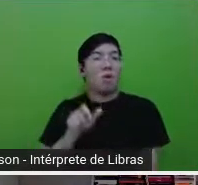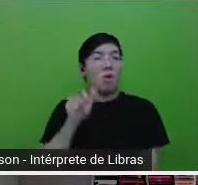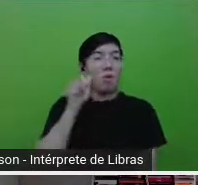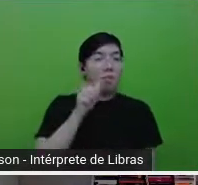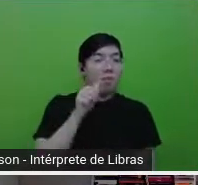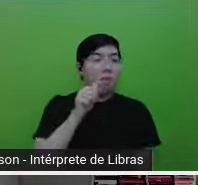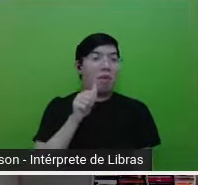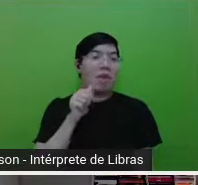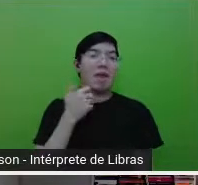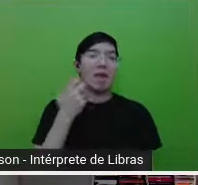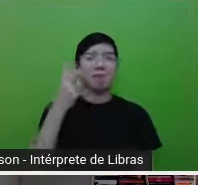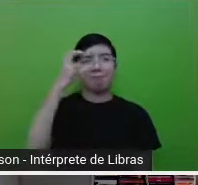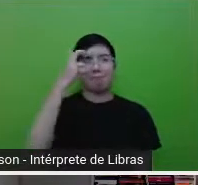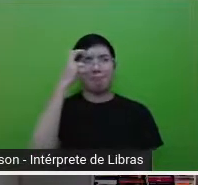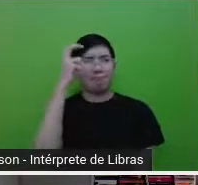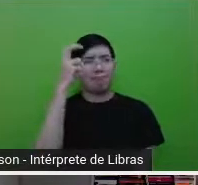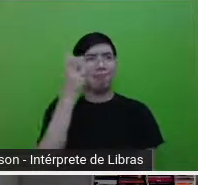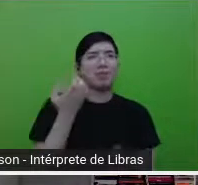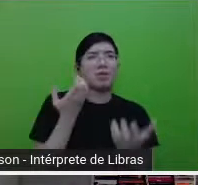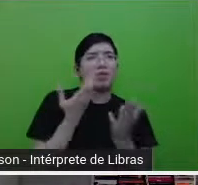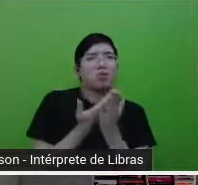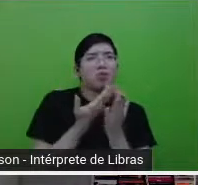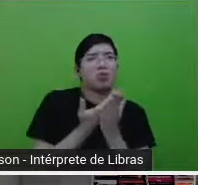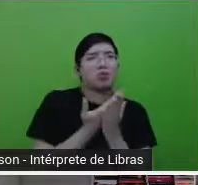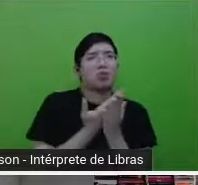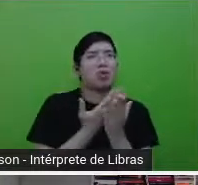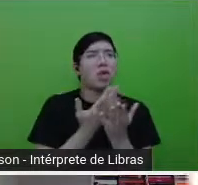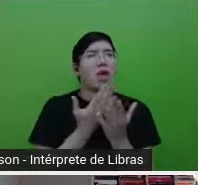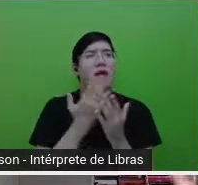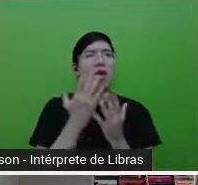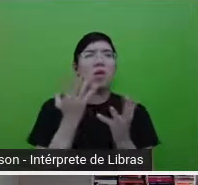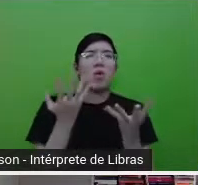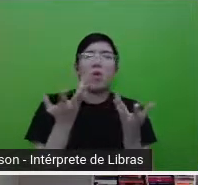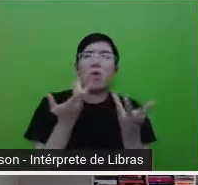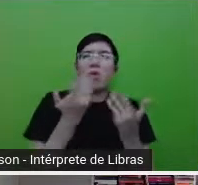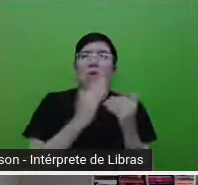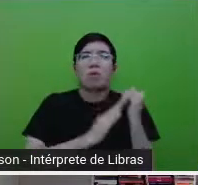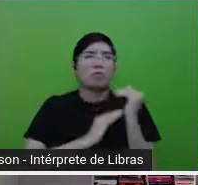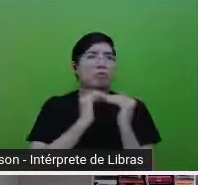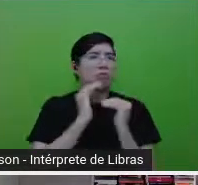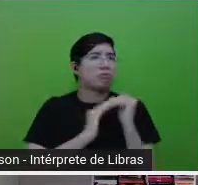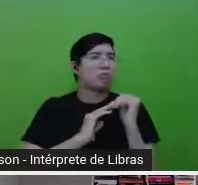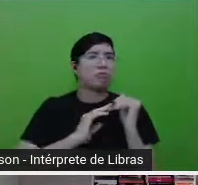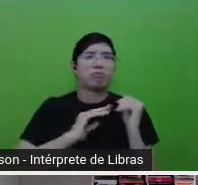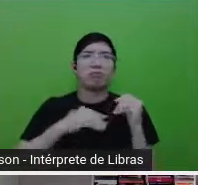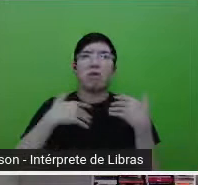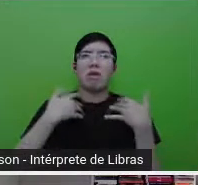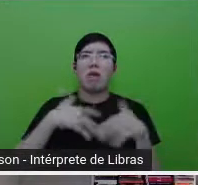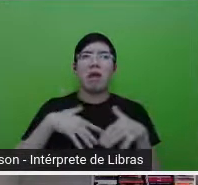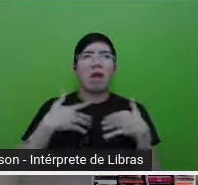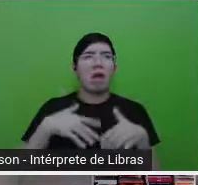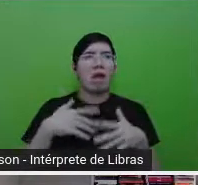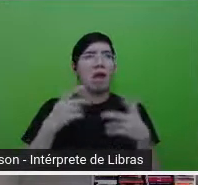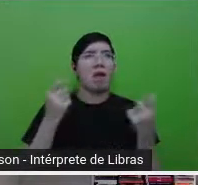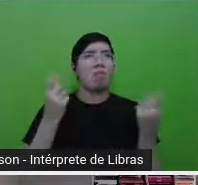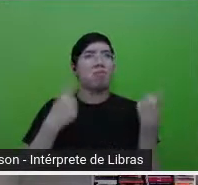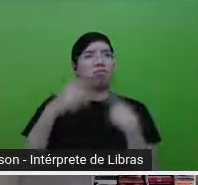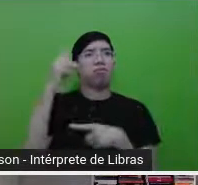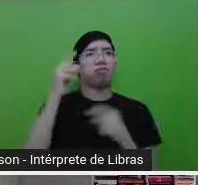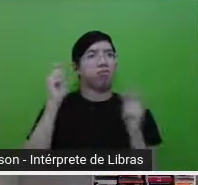que tem um talento absurdo e que poderia voar, chegar muito longe e que,